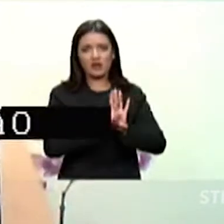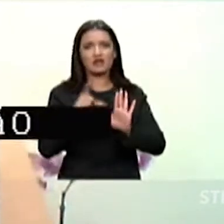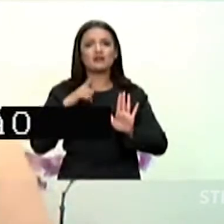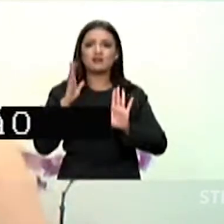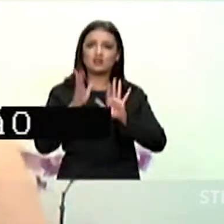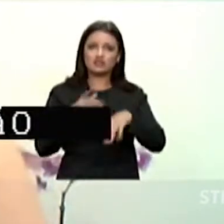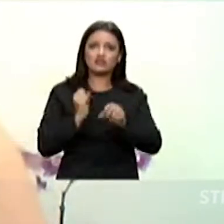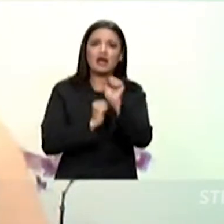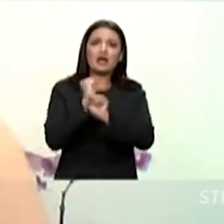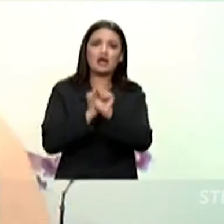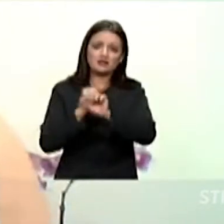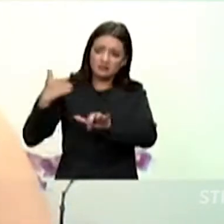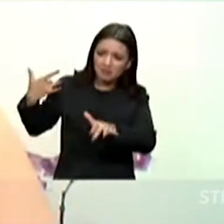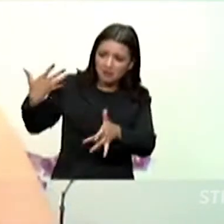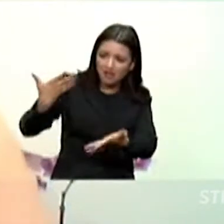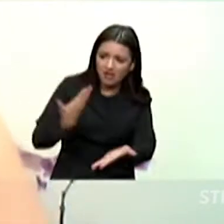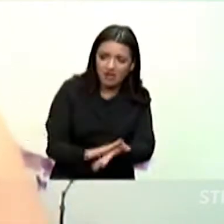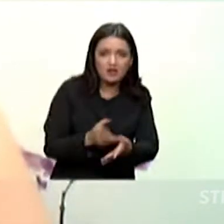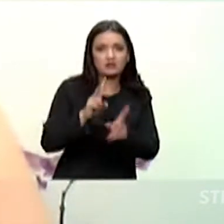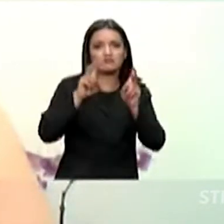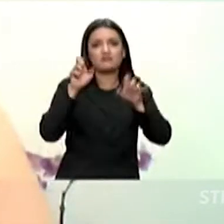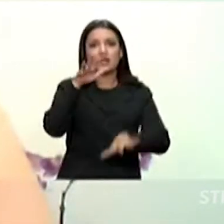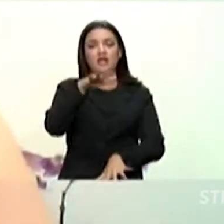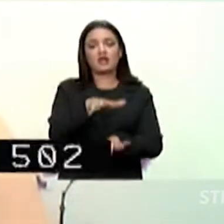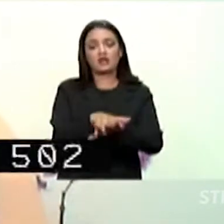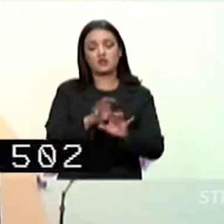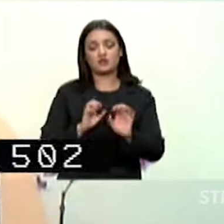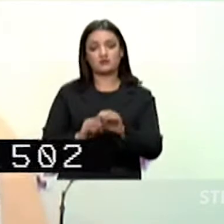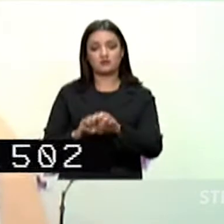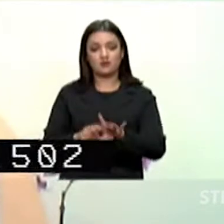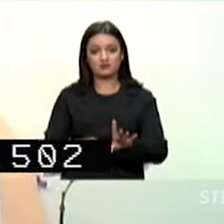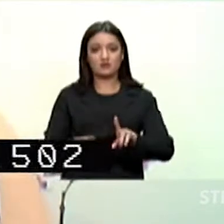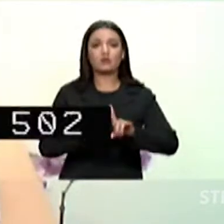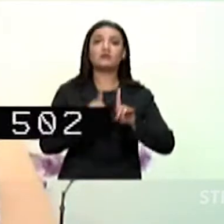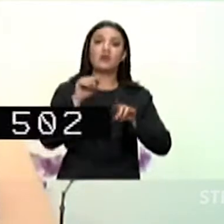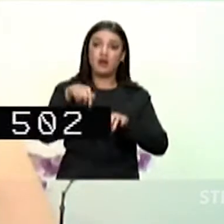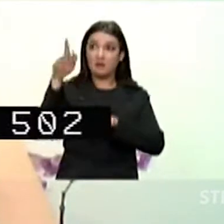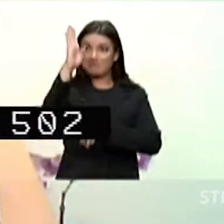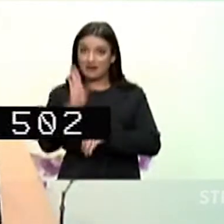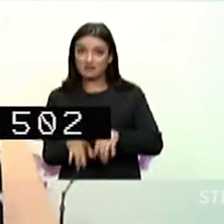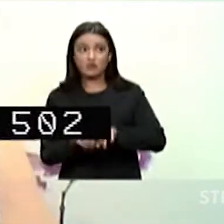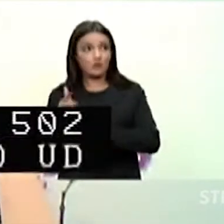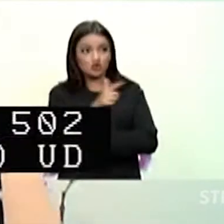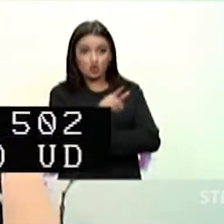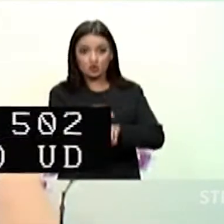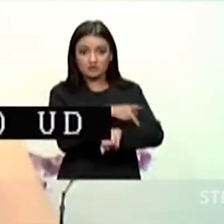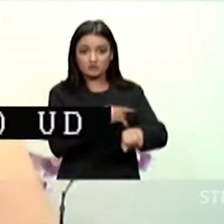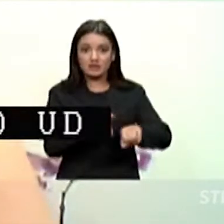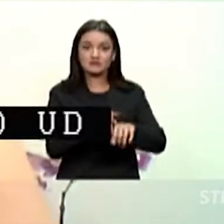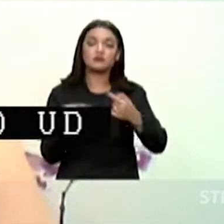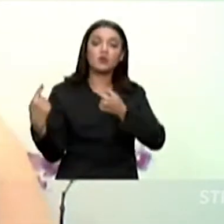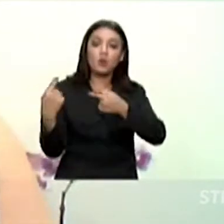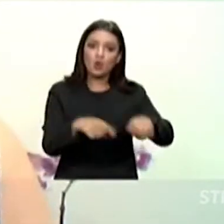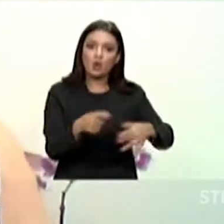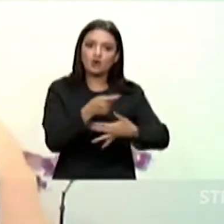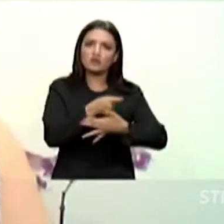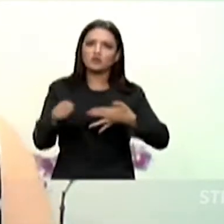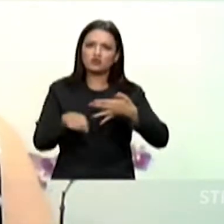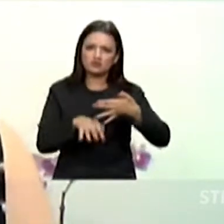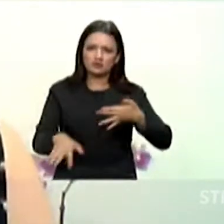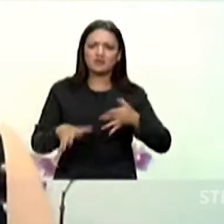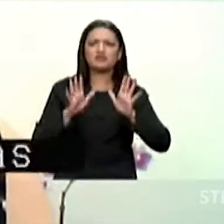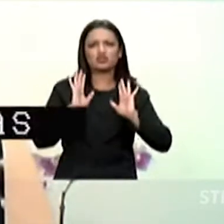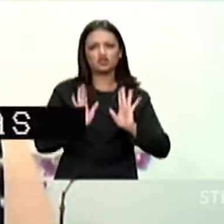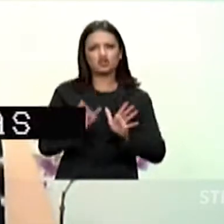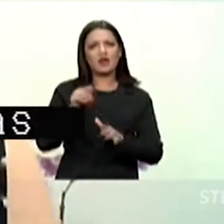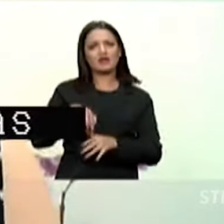décadas sobre educação inclusiva, tanto no plano nacional quanto internacional, contraria inclusive a jurisprudência recente deste egrégio do Supremo